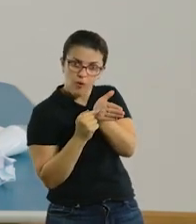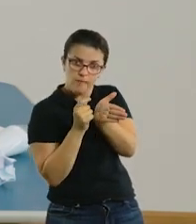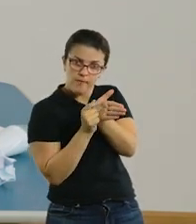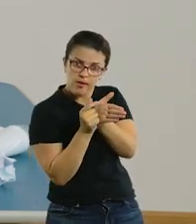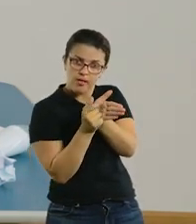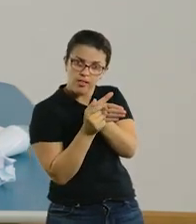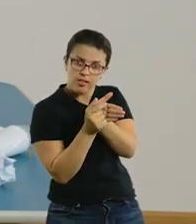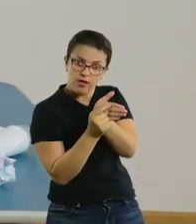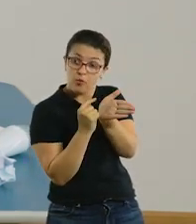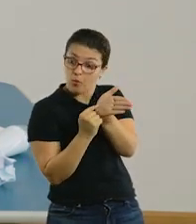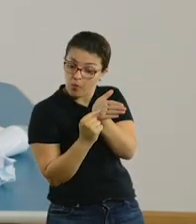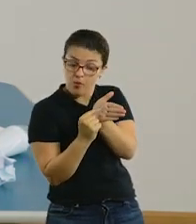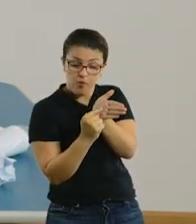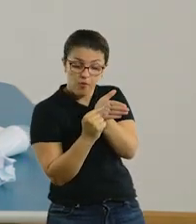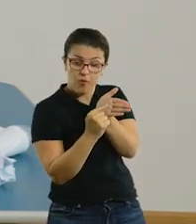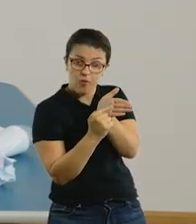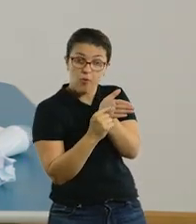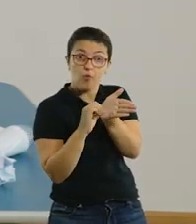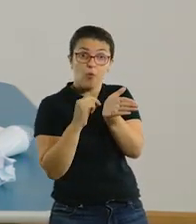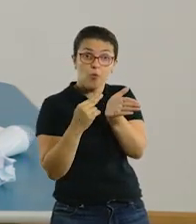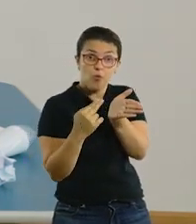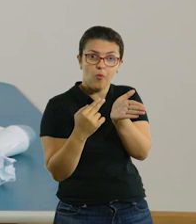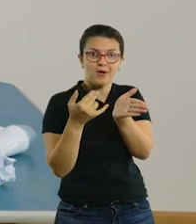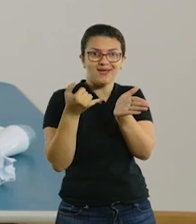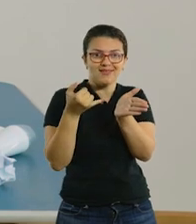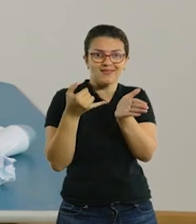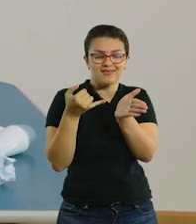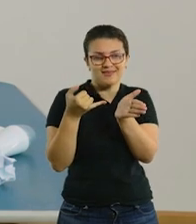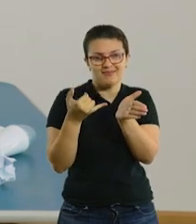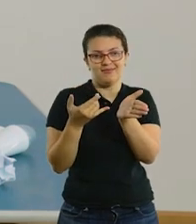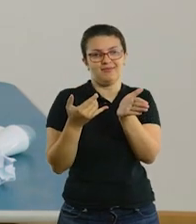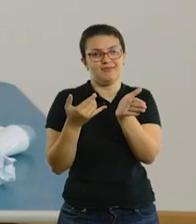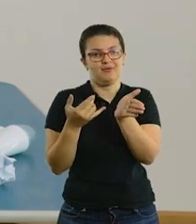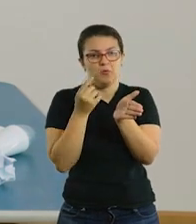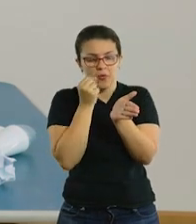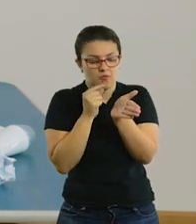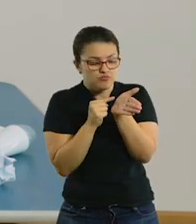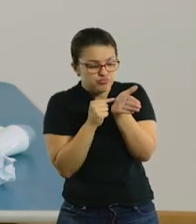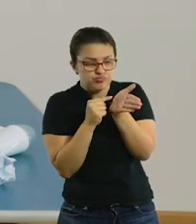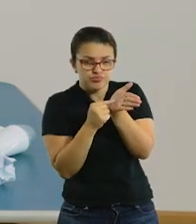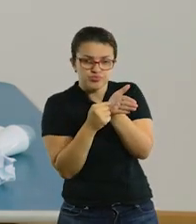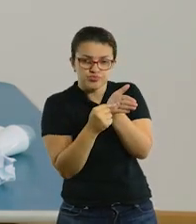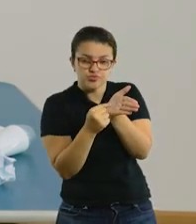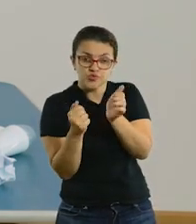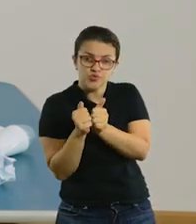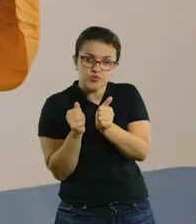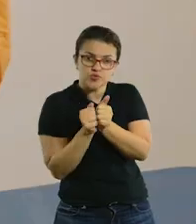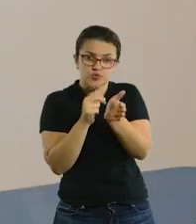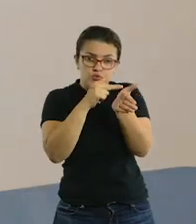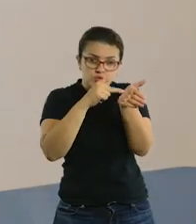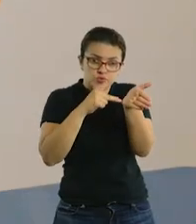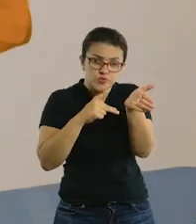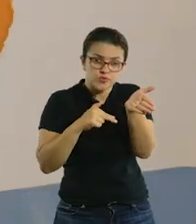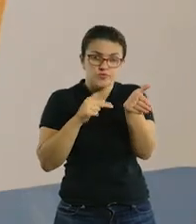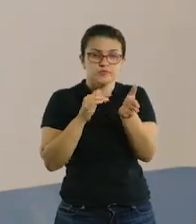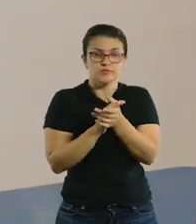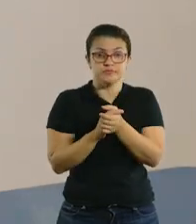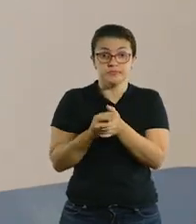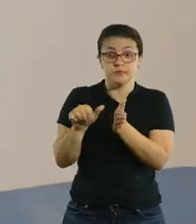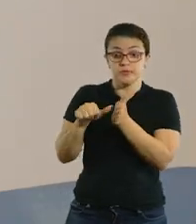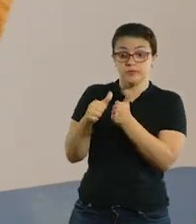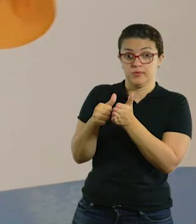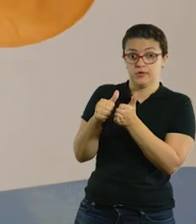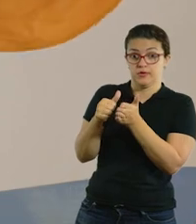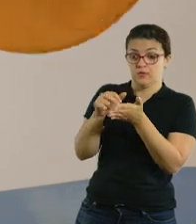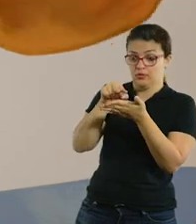as palavras que você está lendo com o seu dedo ou com a sua caneta, para a criança leia também com ela. Então, entendeu? Leia